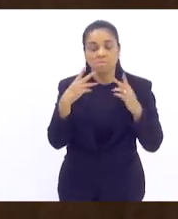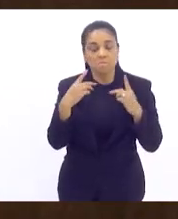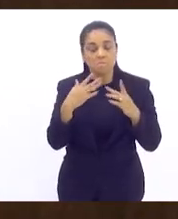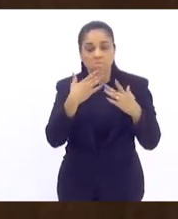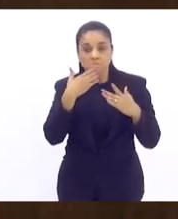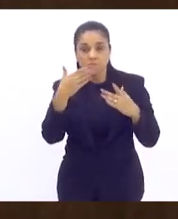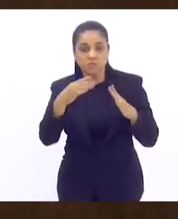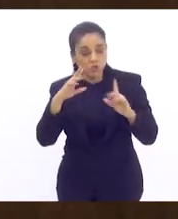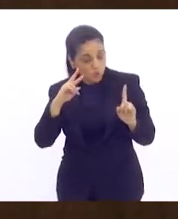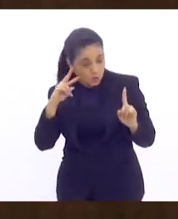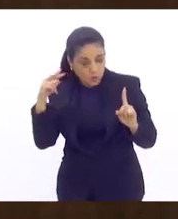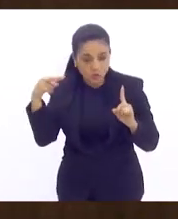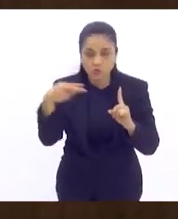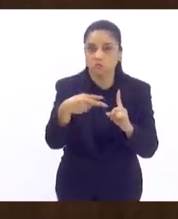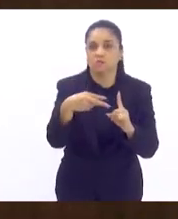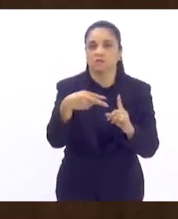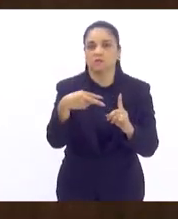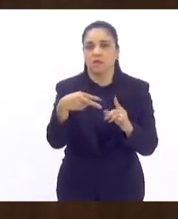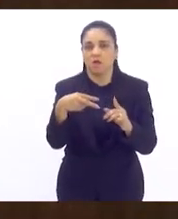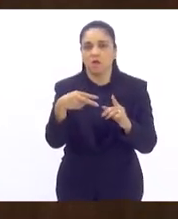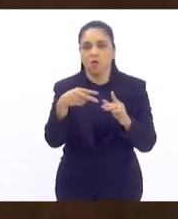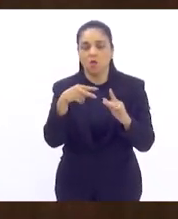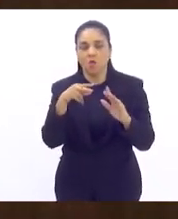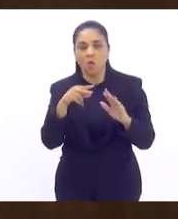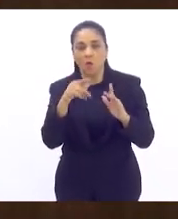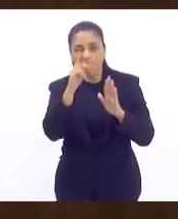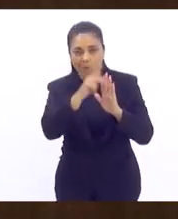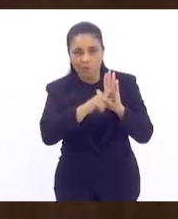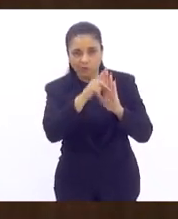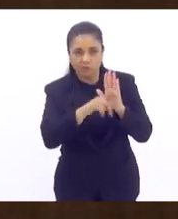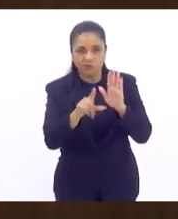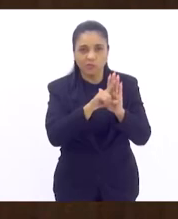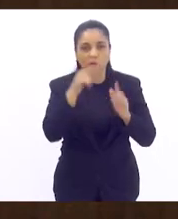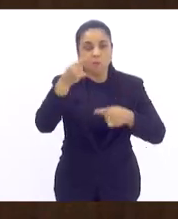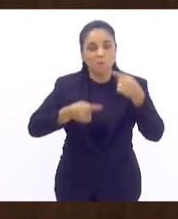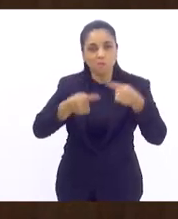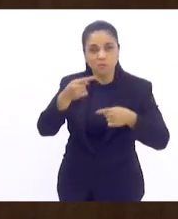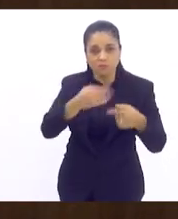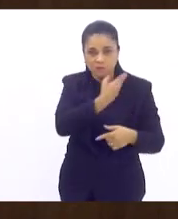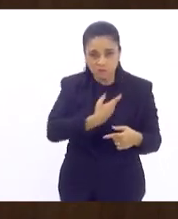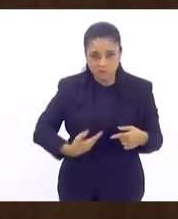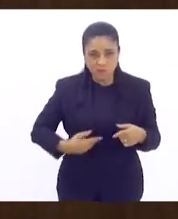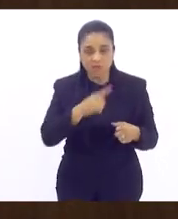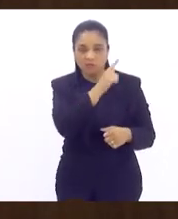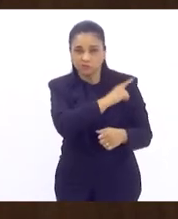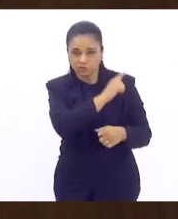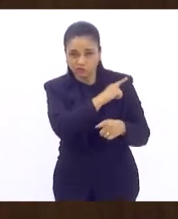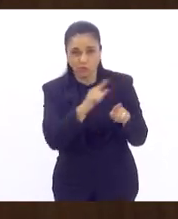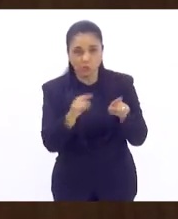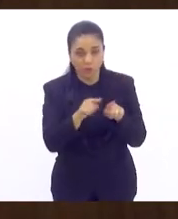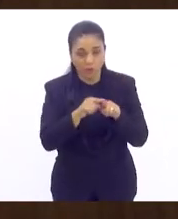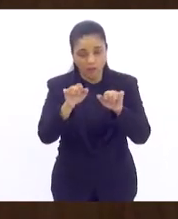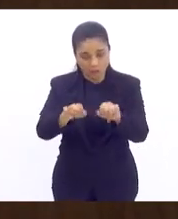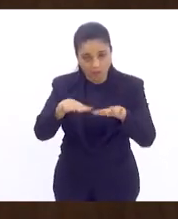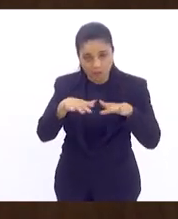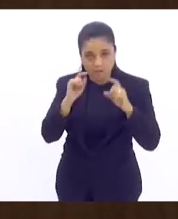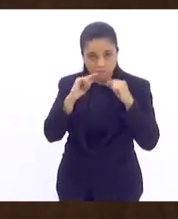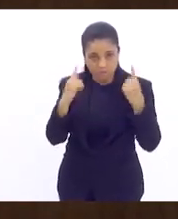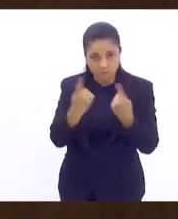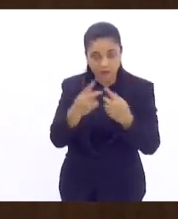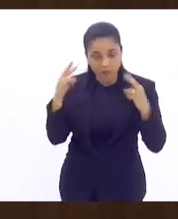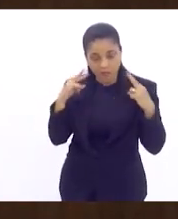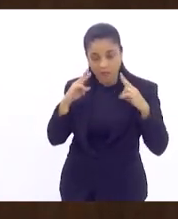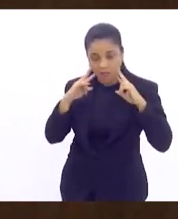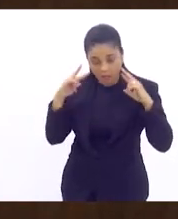de políticas públicas, da gestão, também desta casa, e já também aqui, deputada